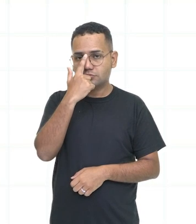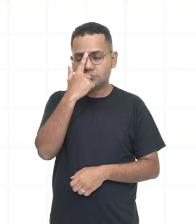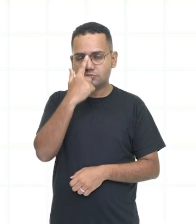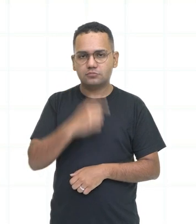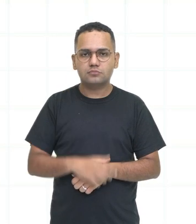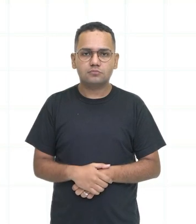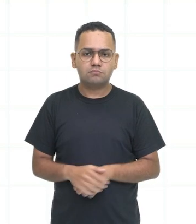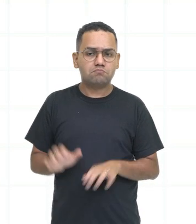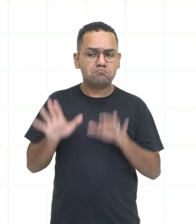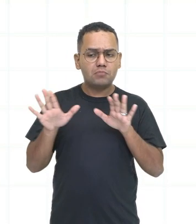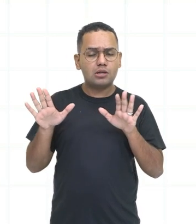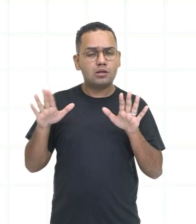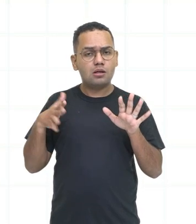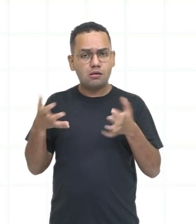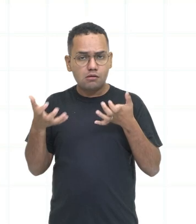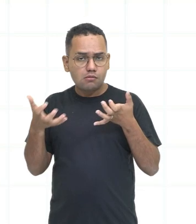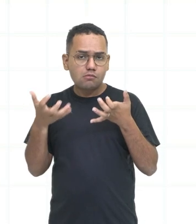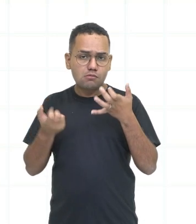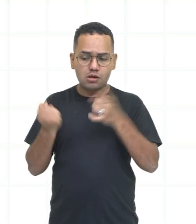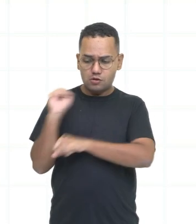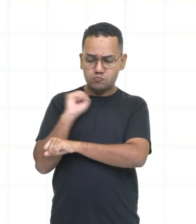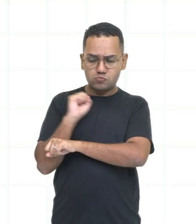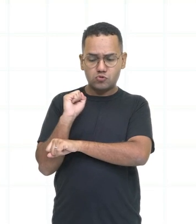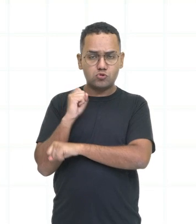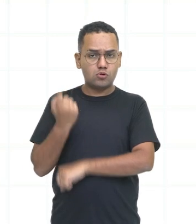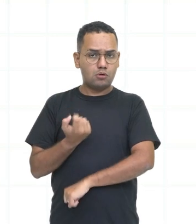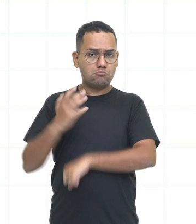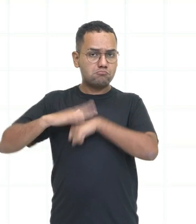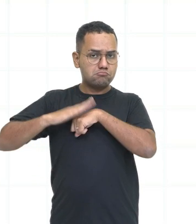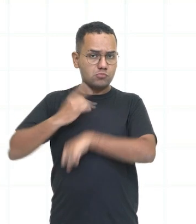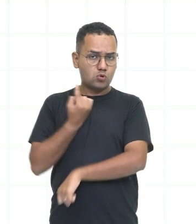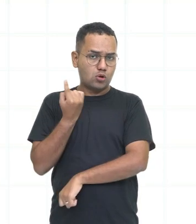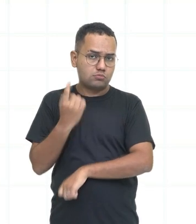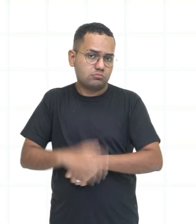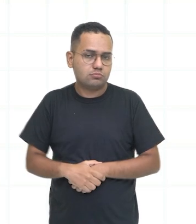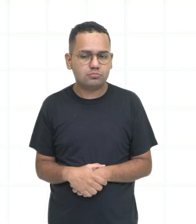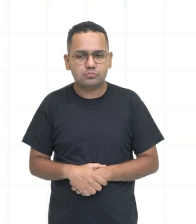Obrigado. Porém, eu prefiro dirigir sozinha, né? Ir sozinho.